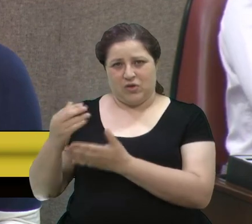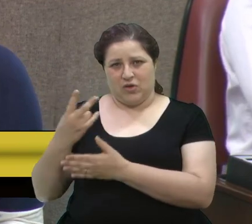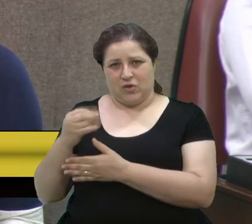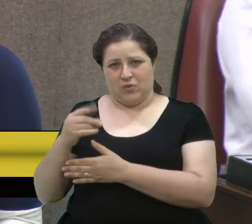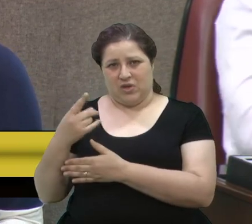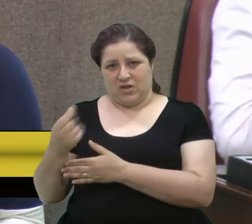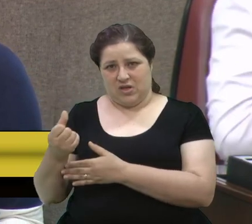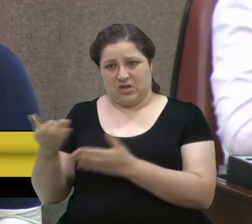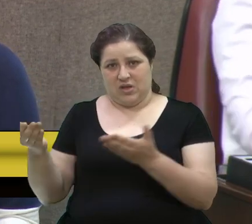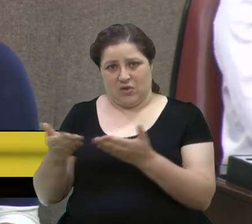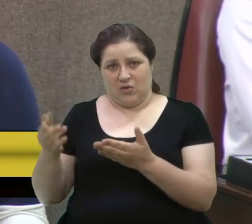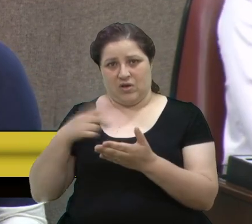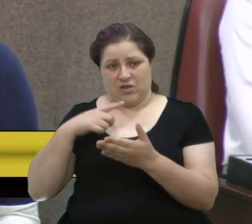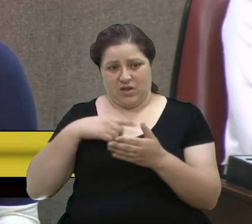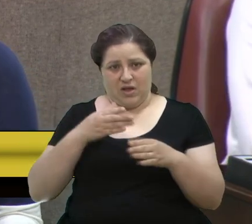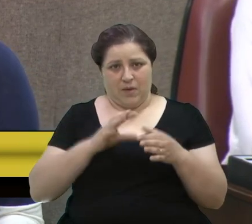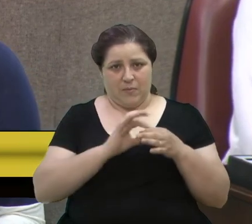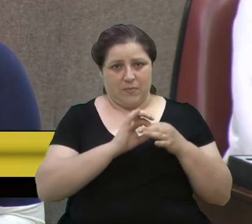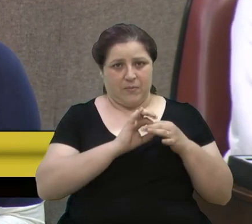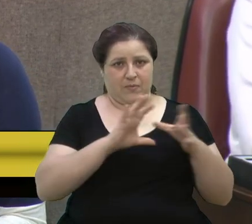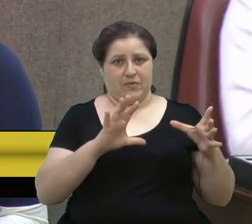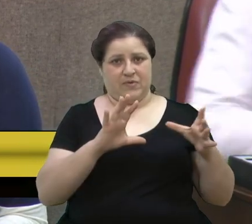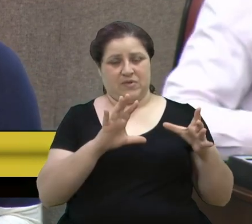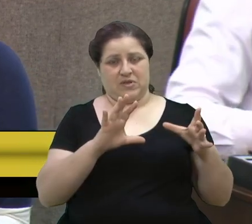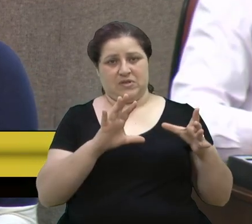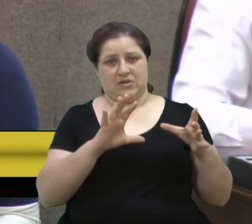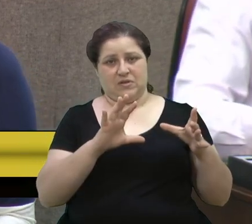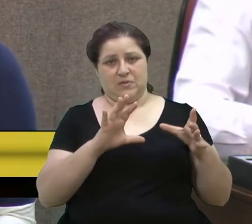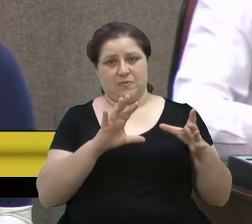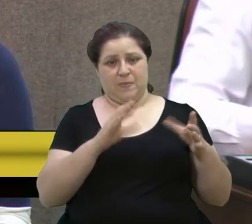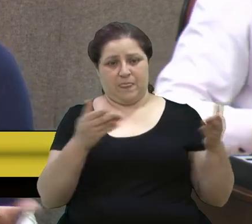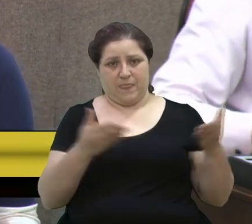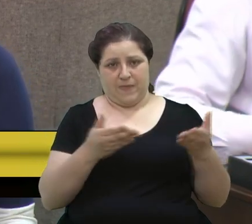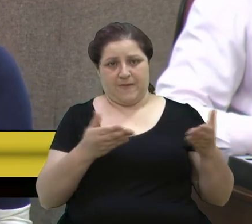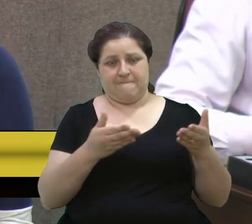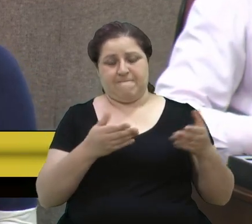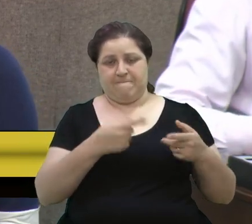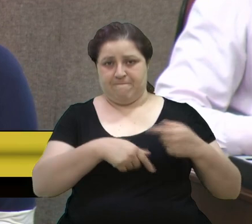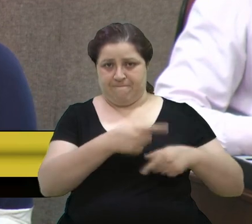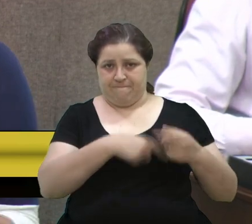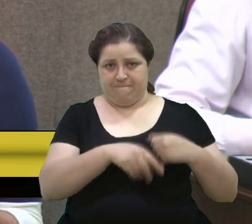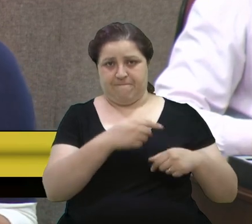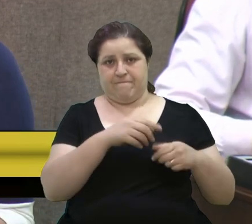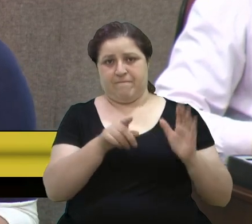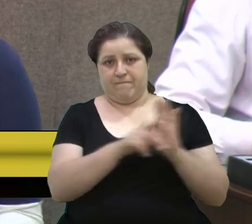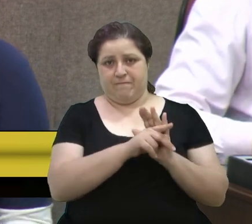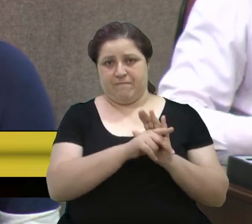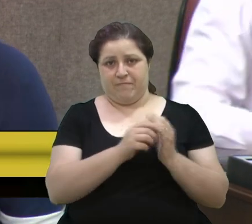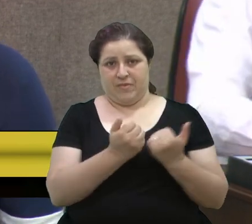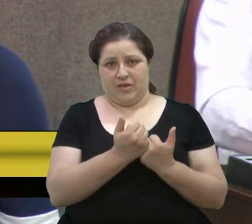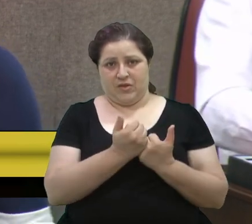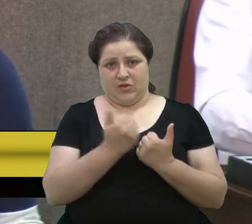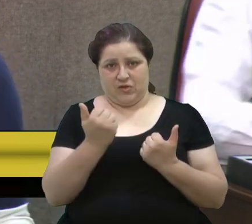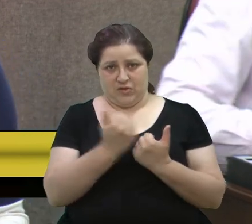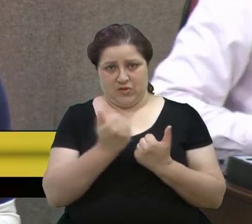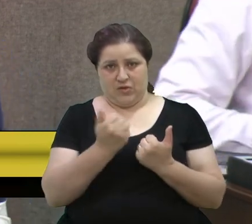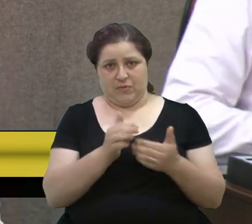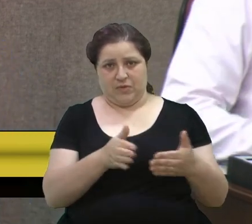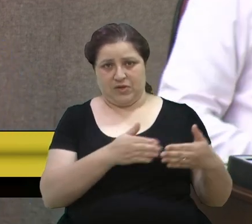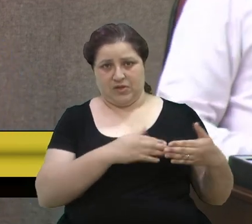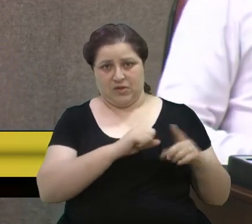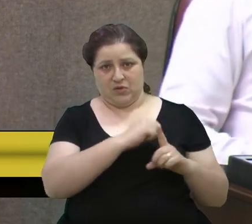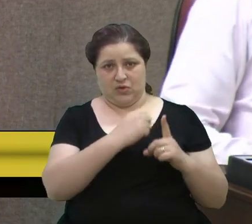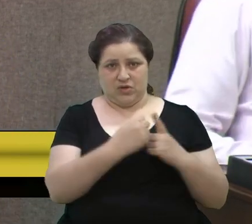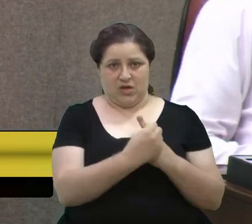a anuência da atual administração, através da Direção de Proteção Social,